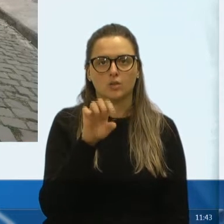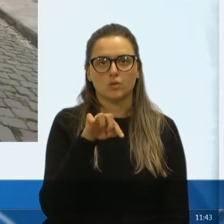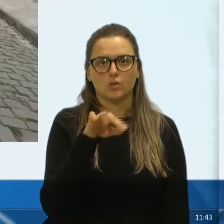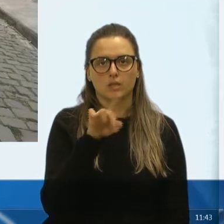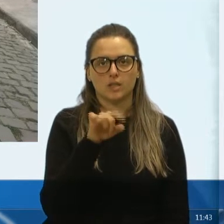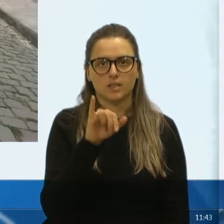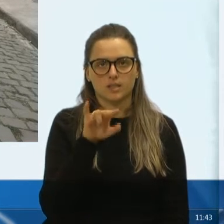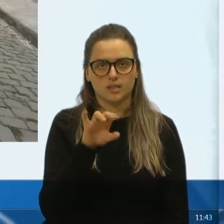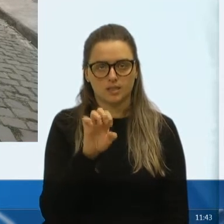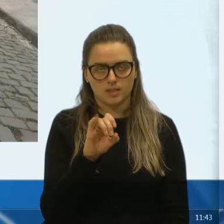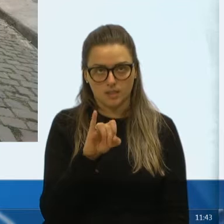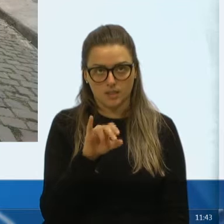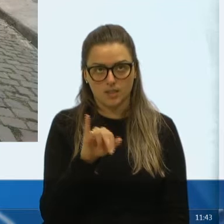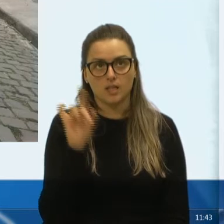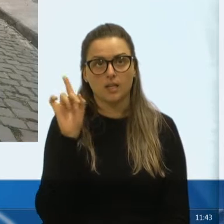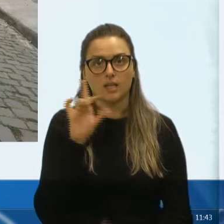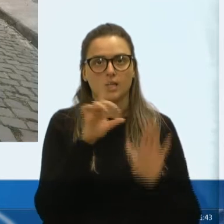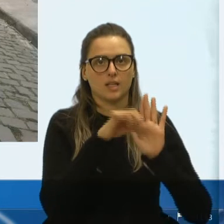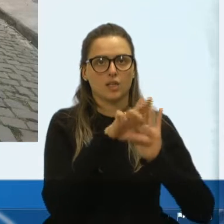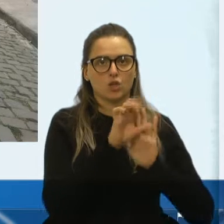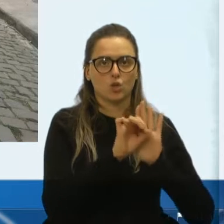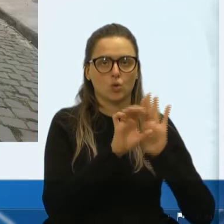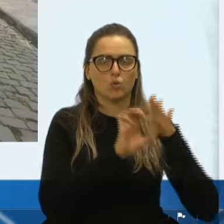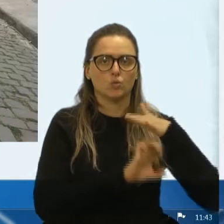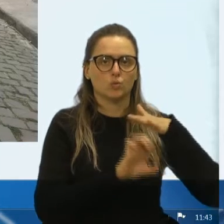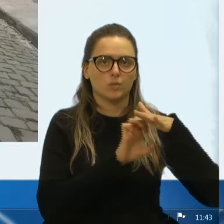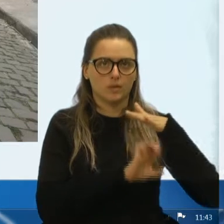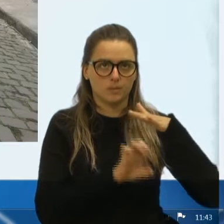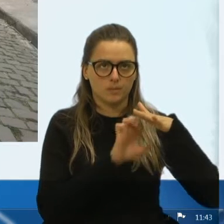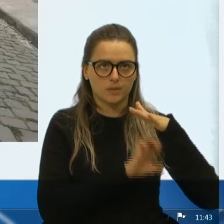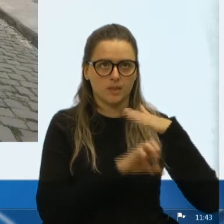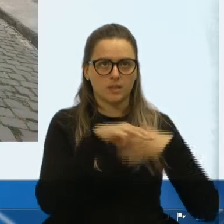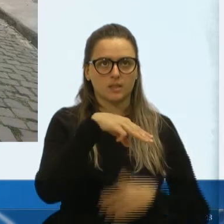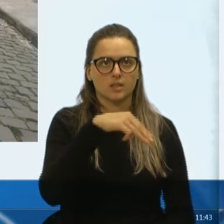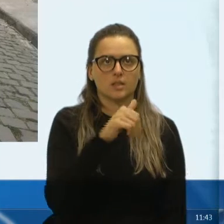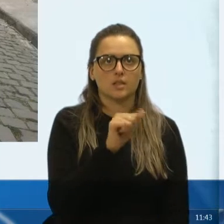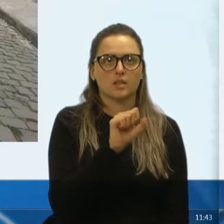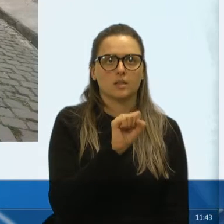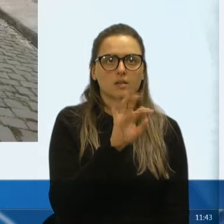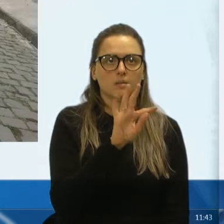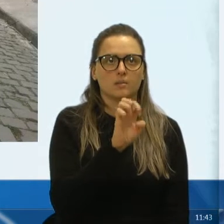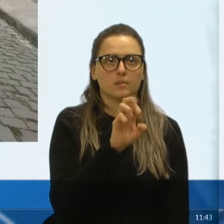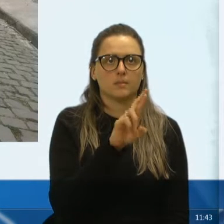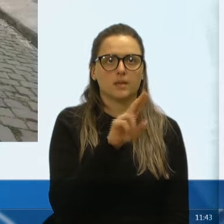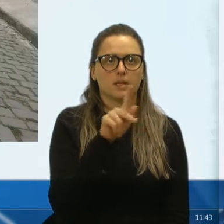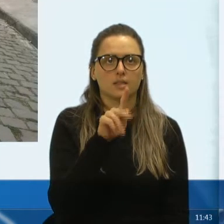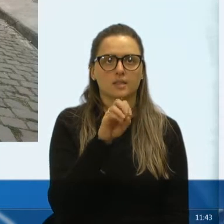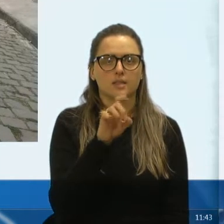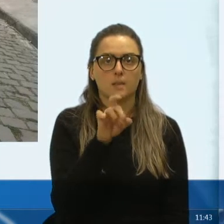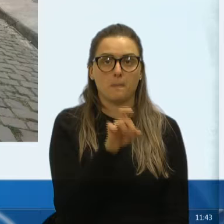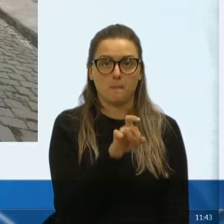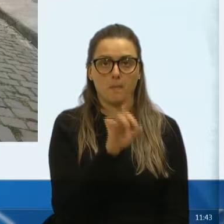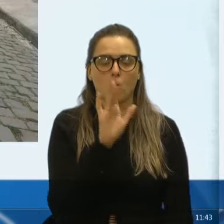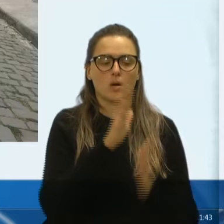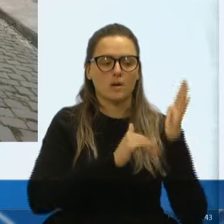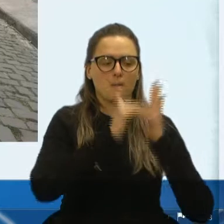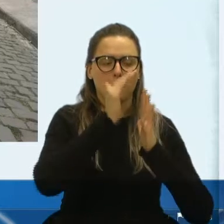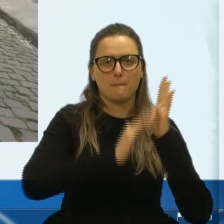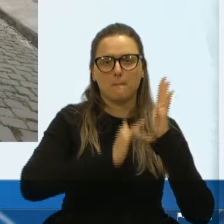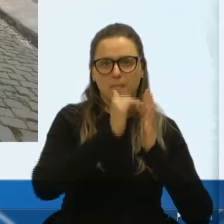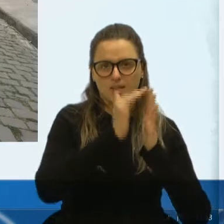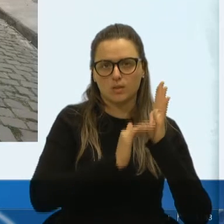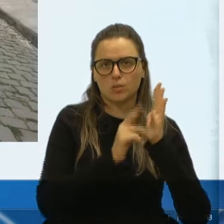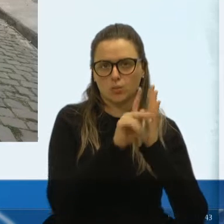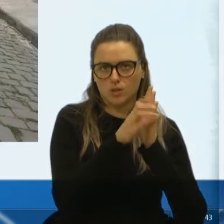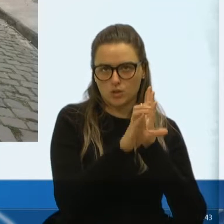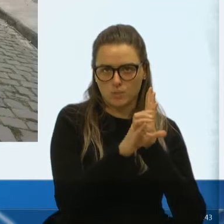direita ali, ele é dono proprietário, uma empresa, Masterpox, trabalho com pinturas lá, pintura de peça, então,